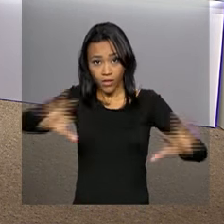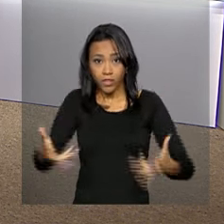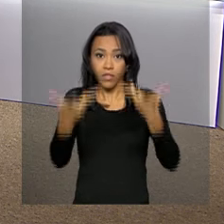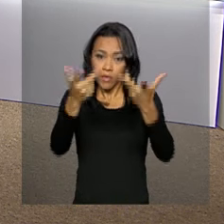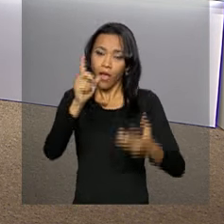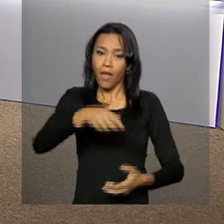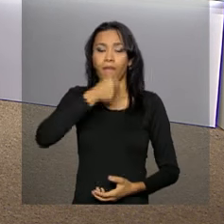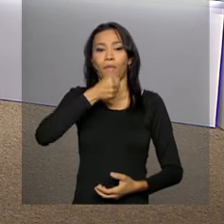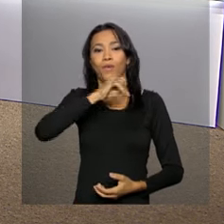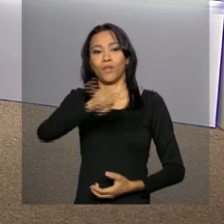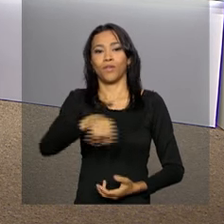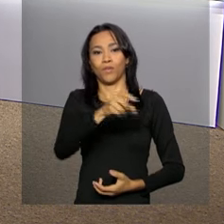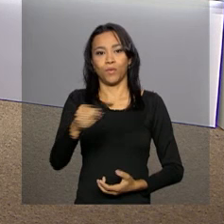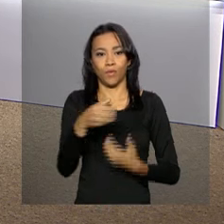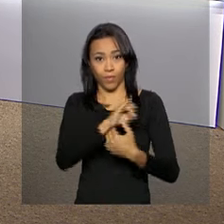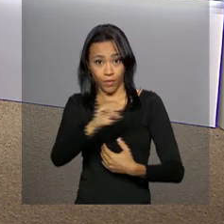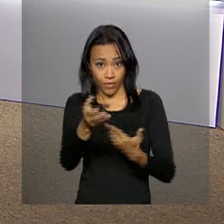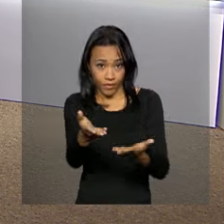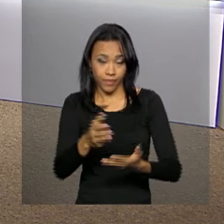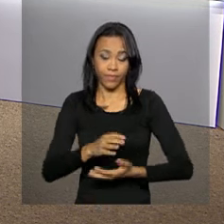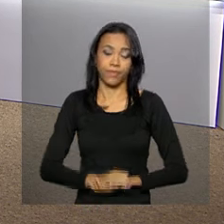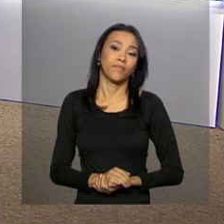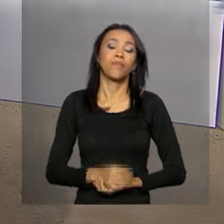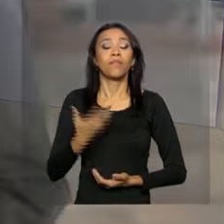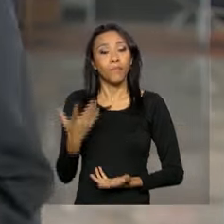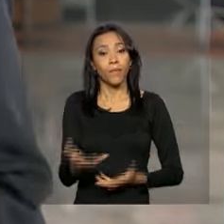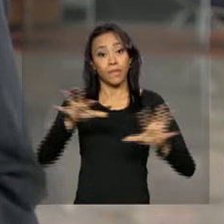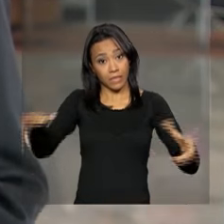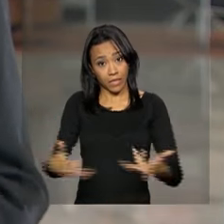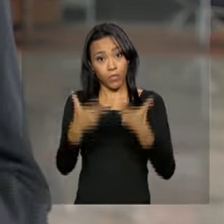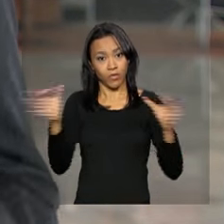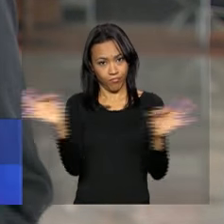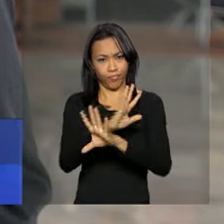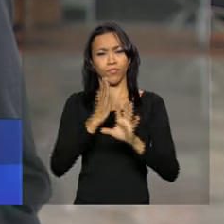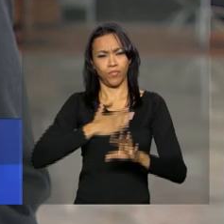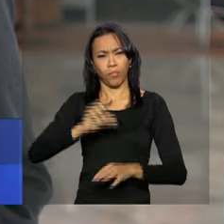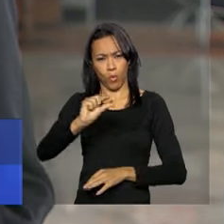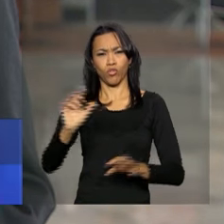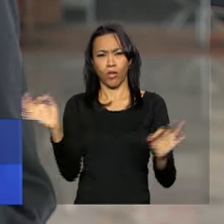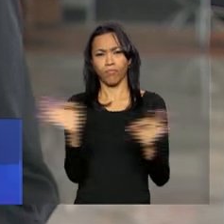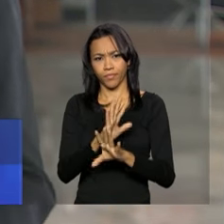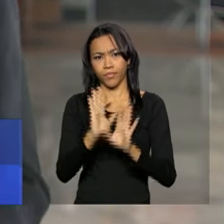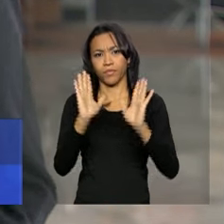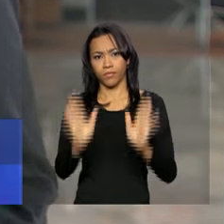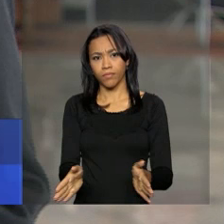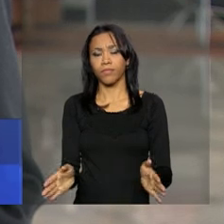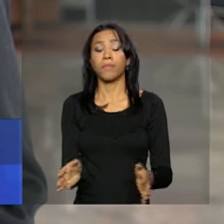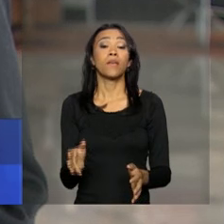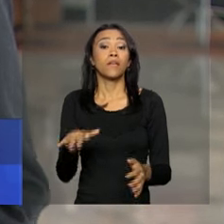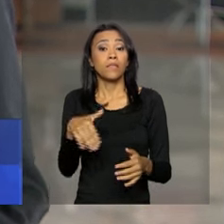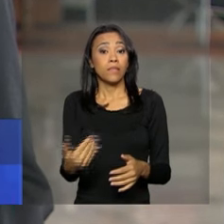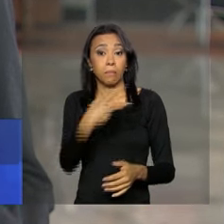repórter João Pedro Neto. Oi, João Pedro. Oi, Daniele. Bom, a cerimônia acabou agora há pouco, há alguns instantes, né? Então, a